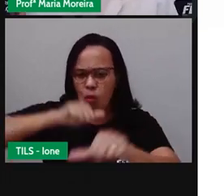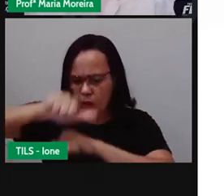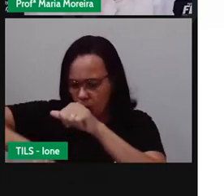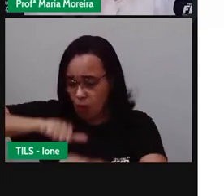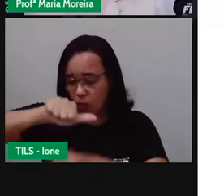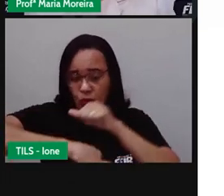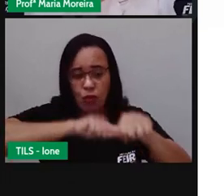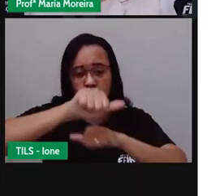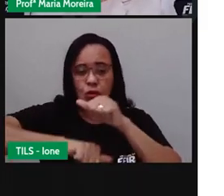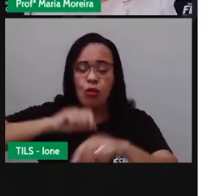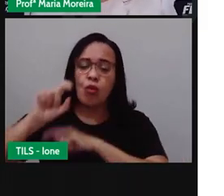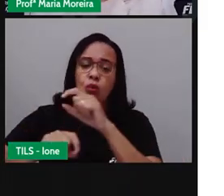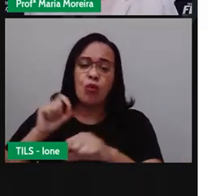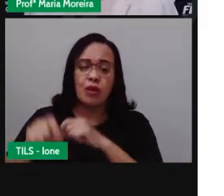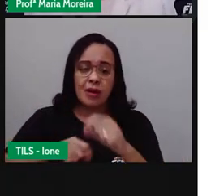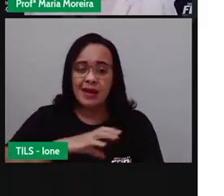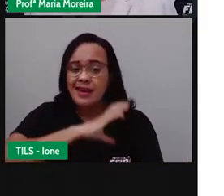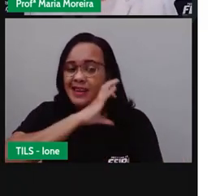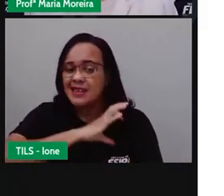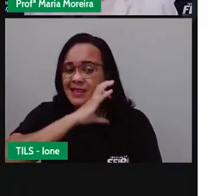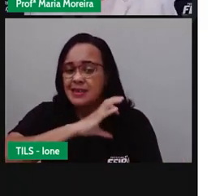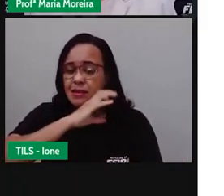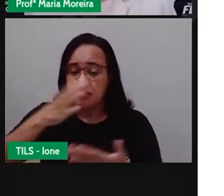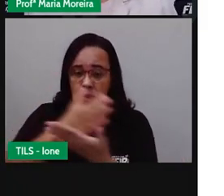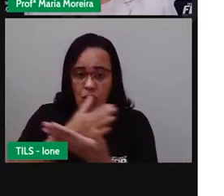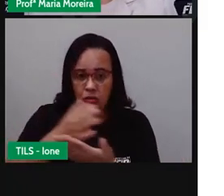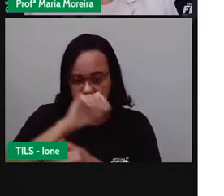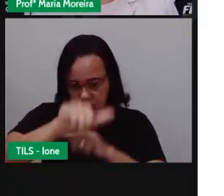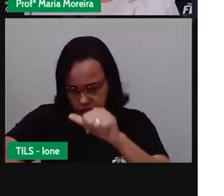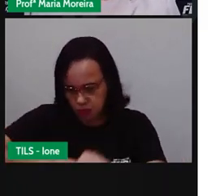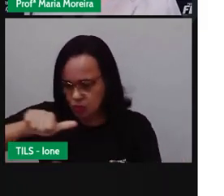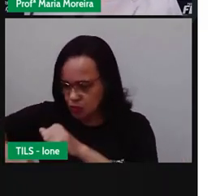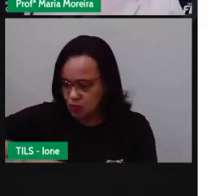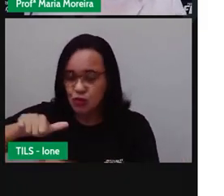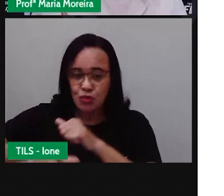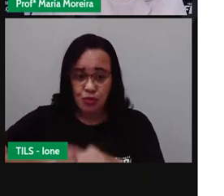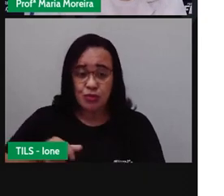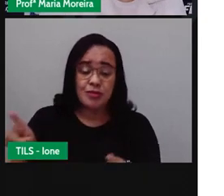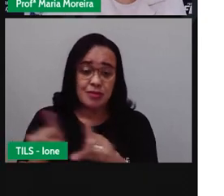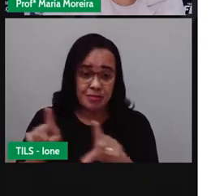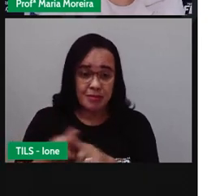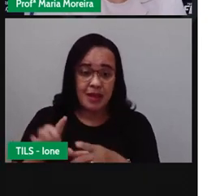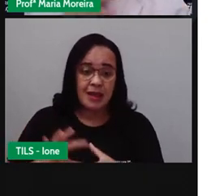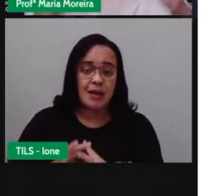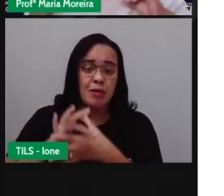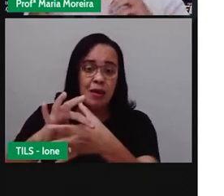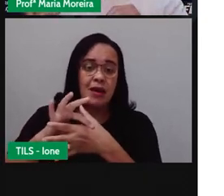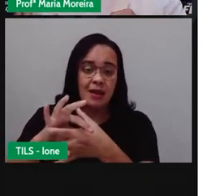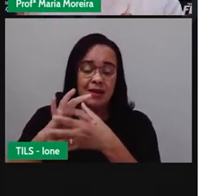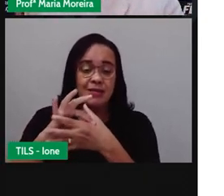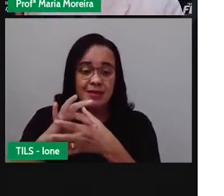transformar esses animais aí, né? A princípio, em meios de transporte. Começaram a fazer o quê?